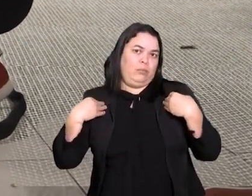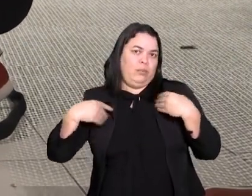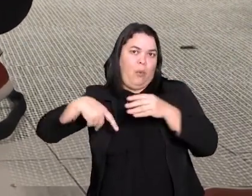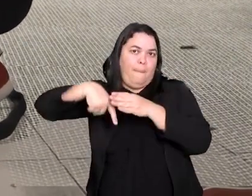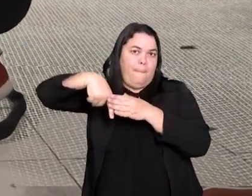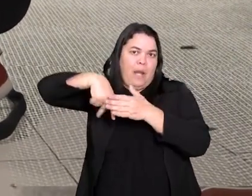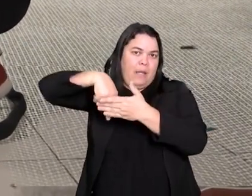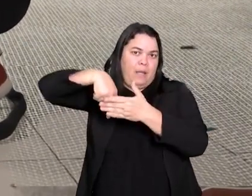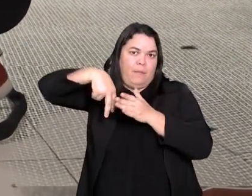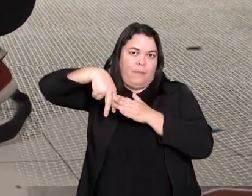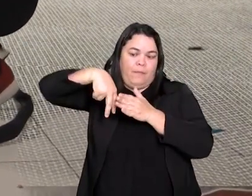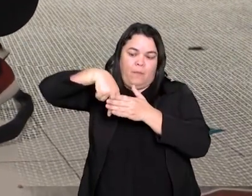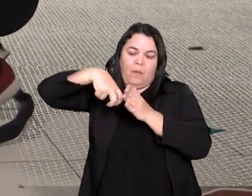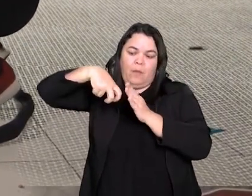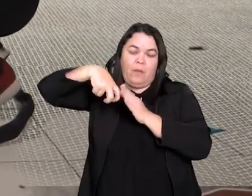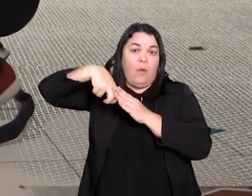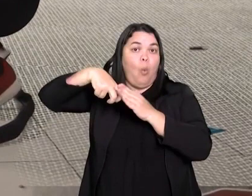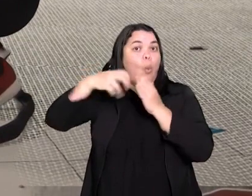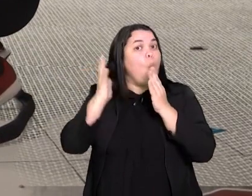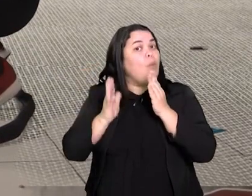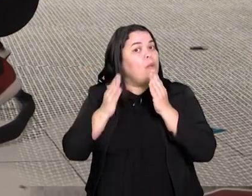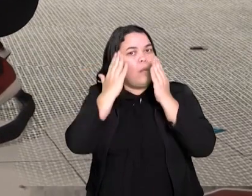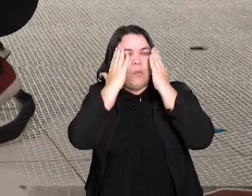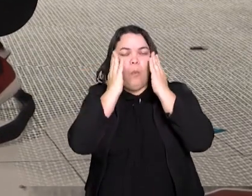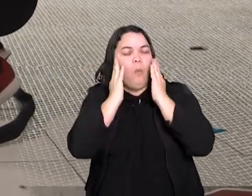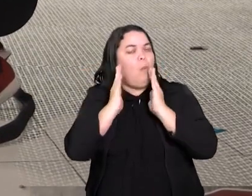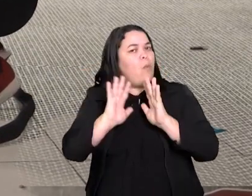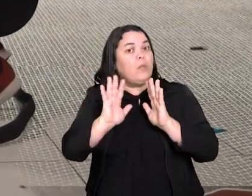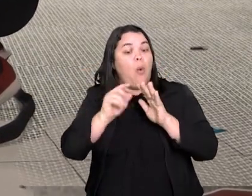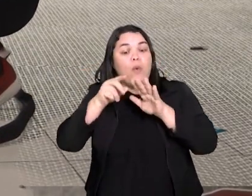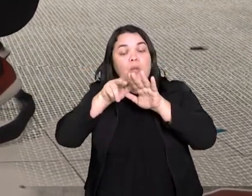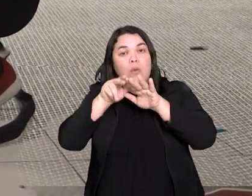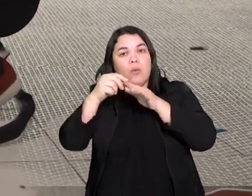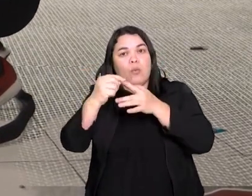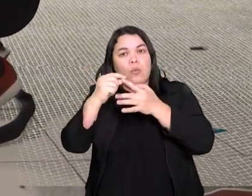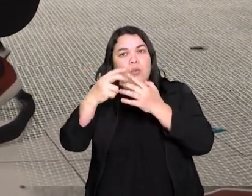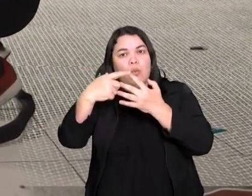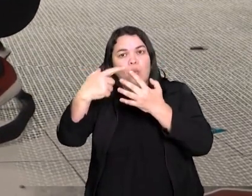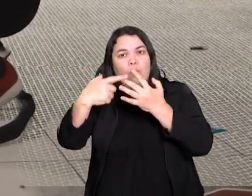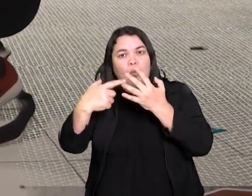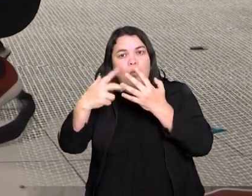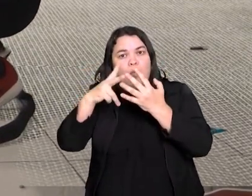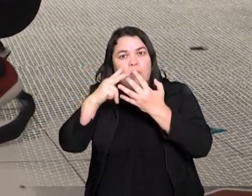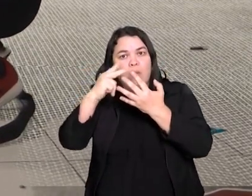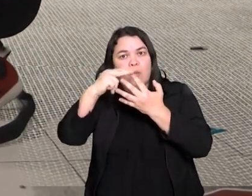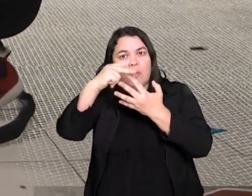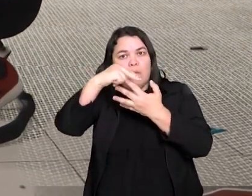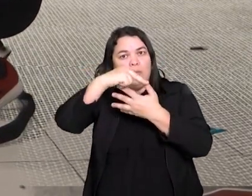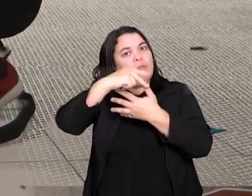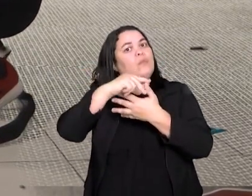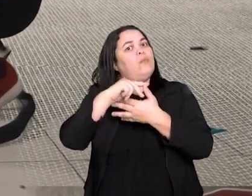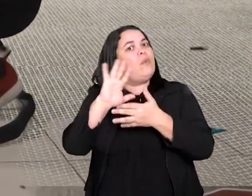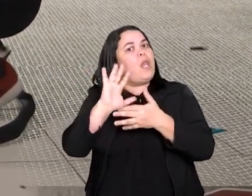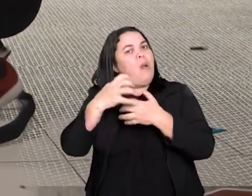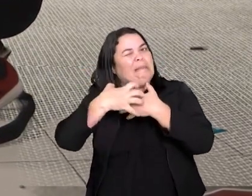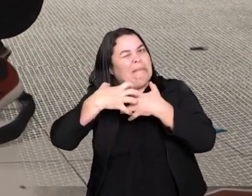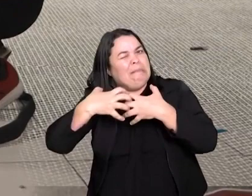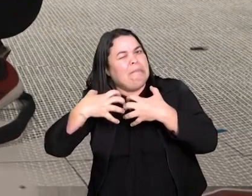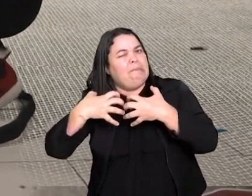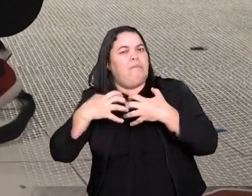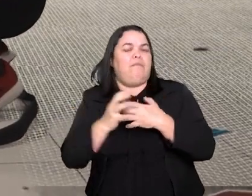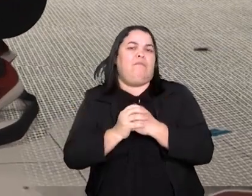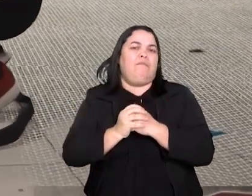pernas tomar muito cuidado com o rosto e lembrando as unhas tem que estar cortadas para eu não me machucar e não machucar o meu colega